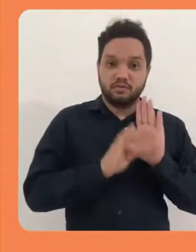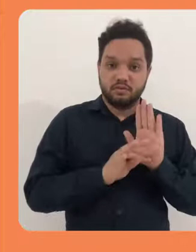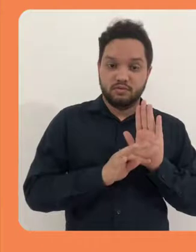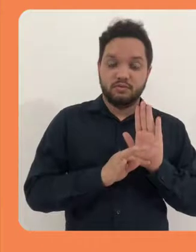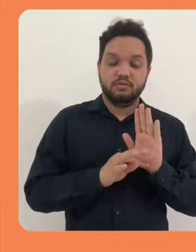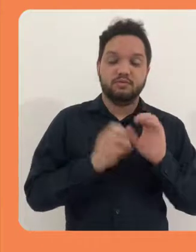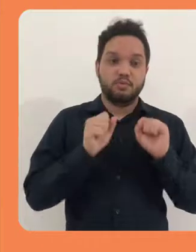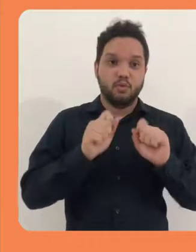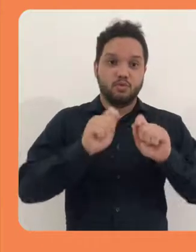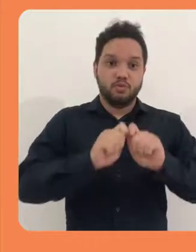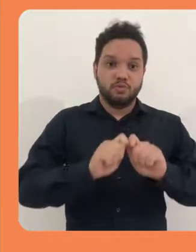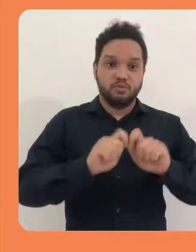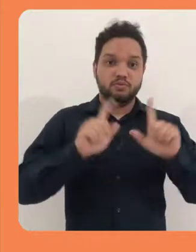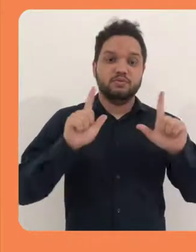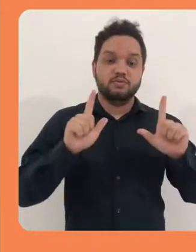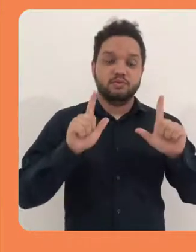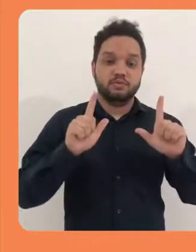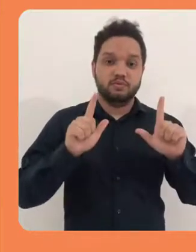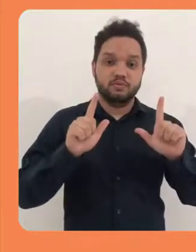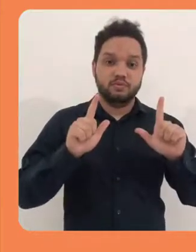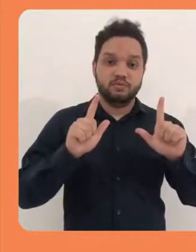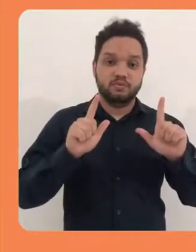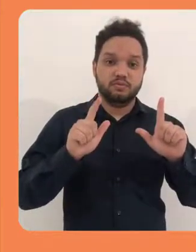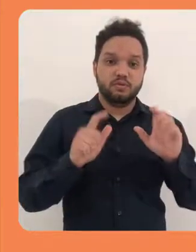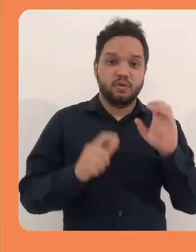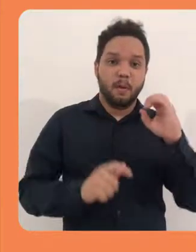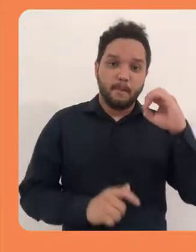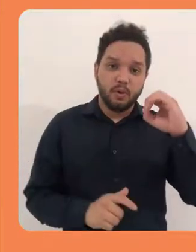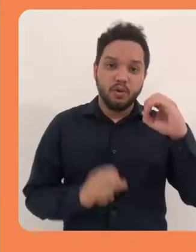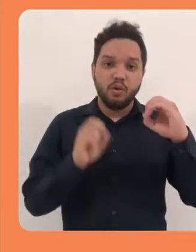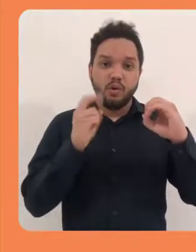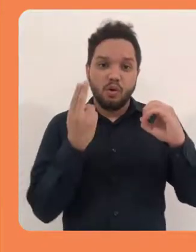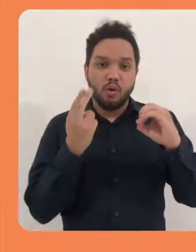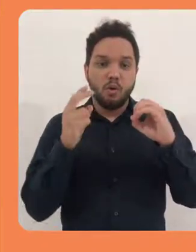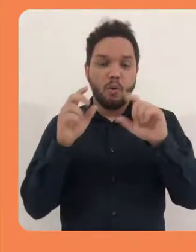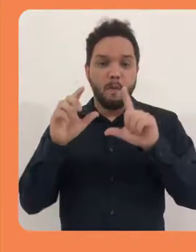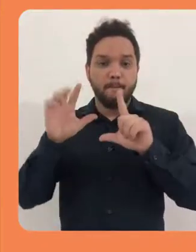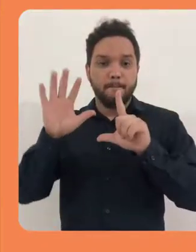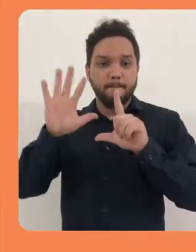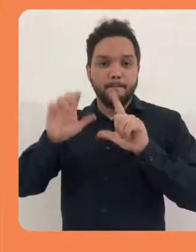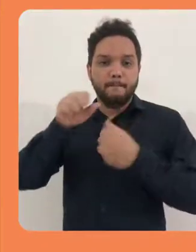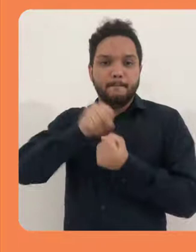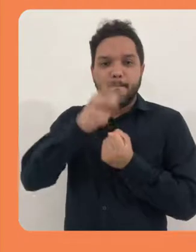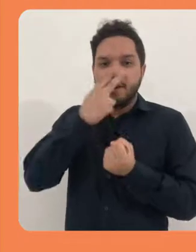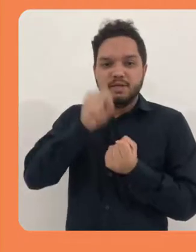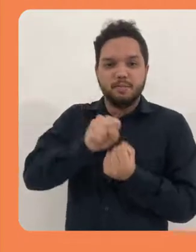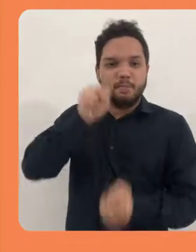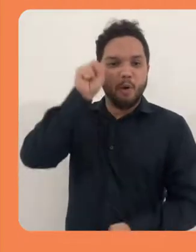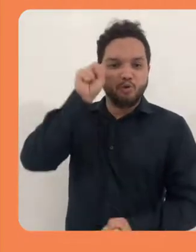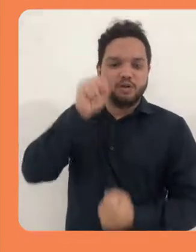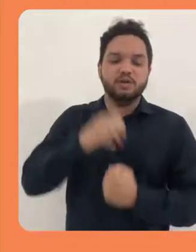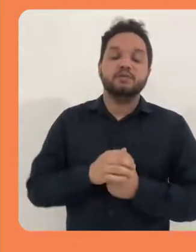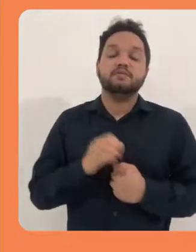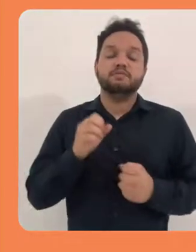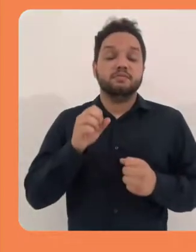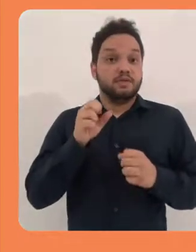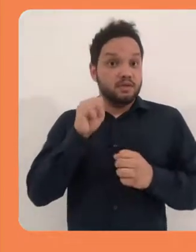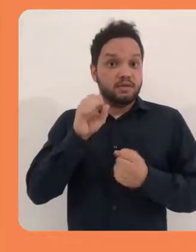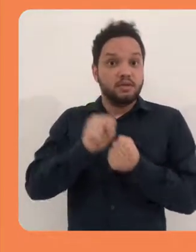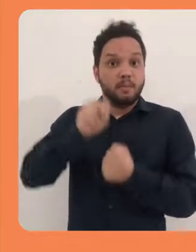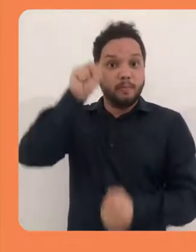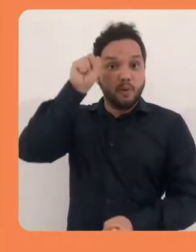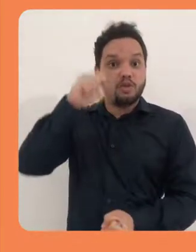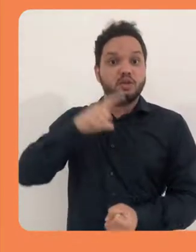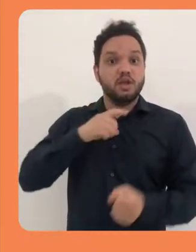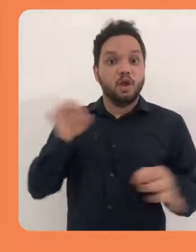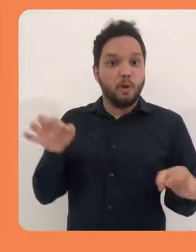aparecer como um botão ou como um pôster inteiro. Se é um pôster, ele